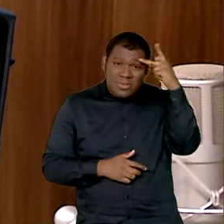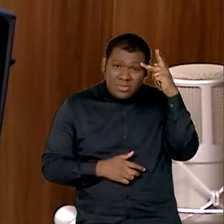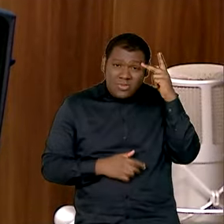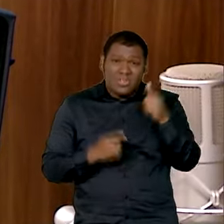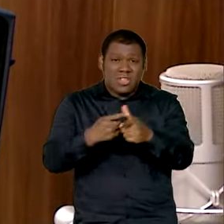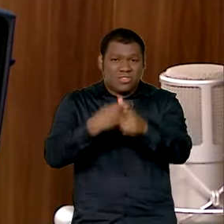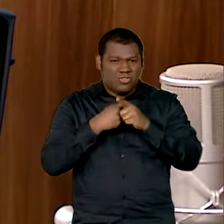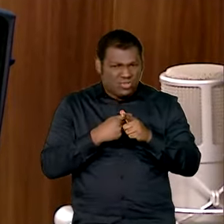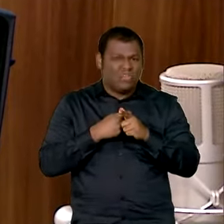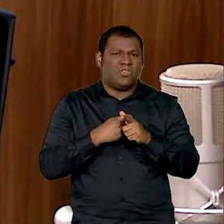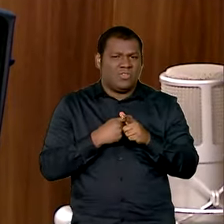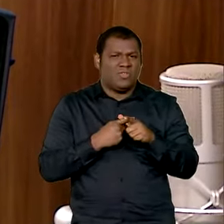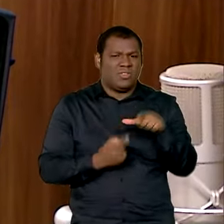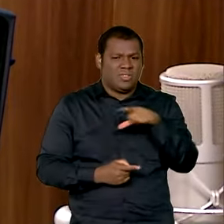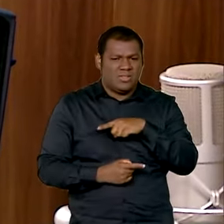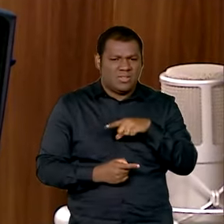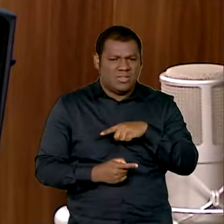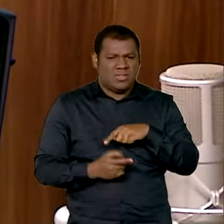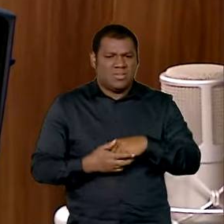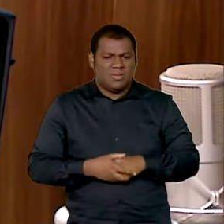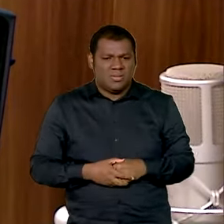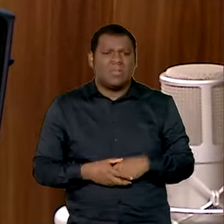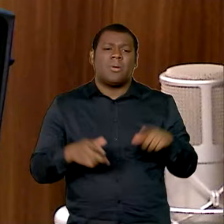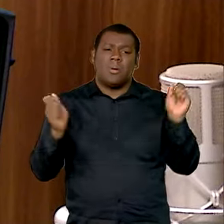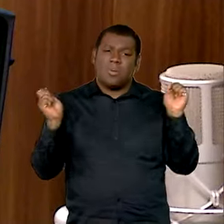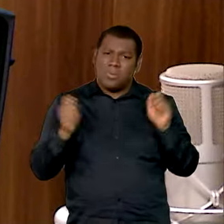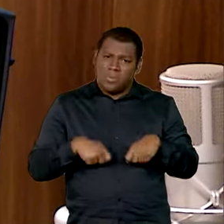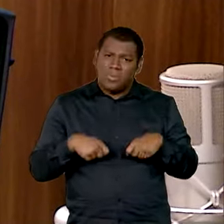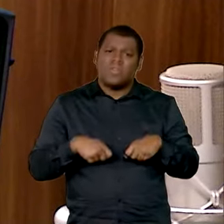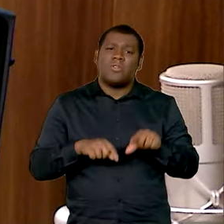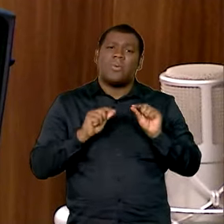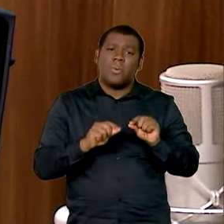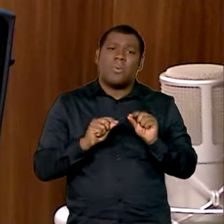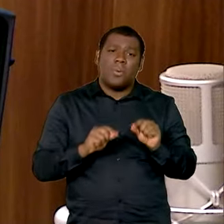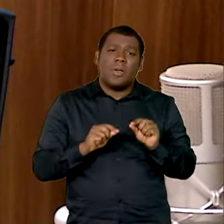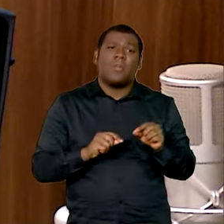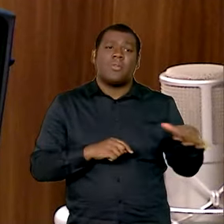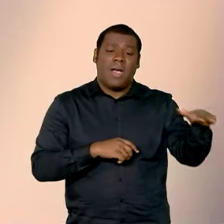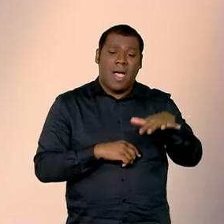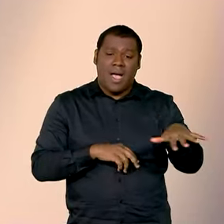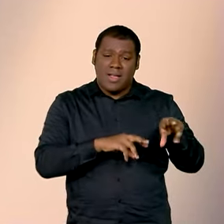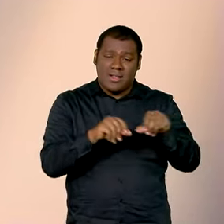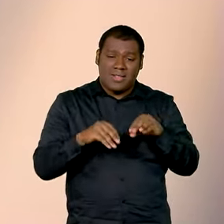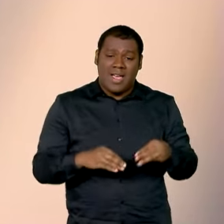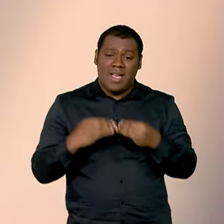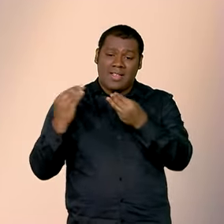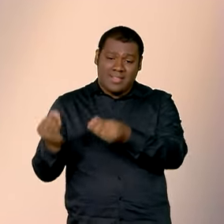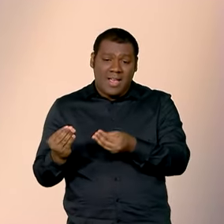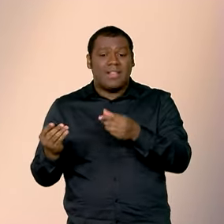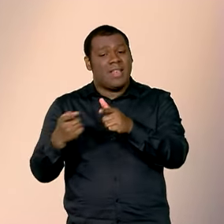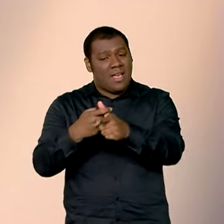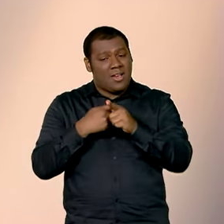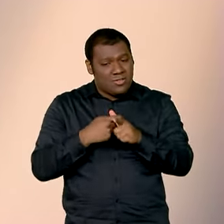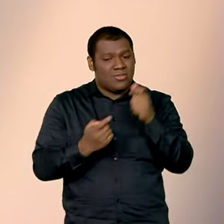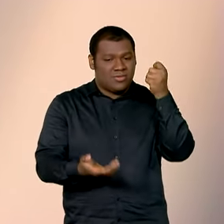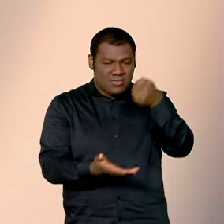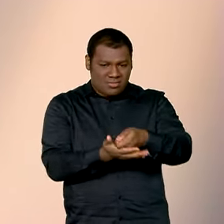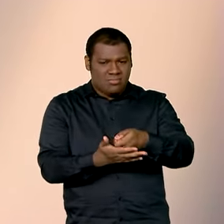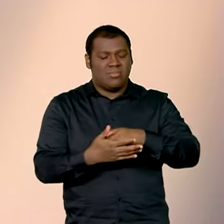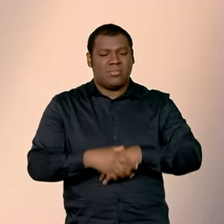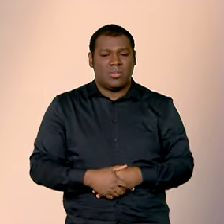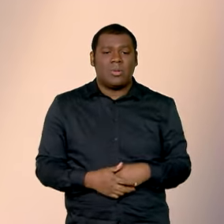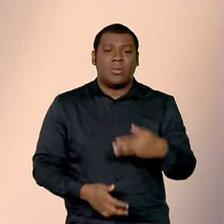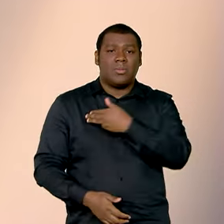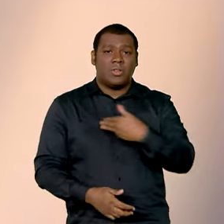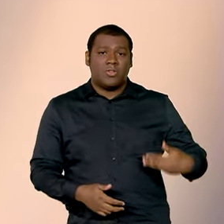União poderão dar terra em pagamento de dívidas olha o ministro também anunciou que o